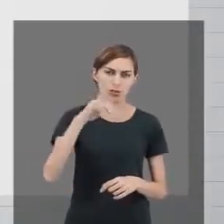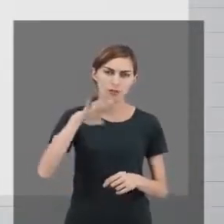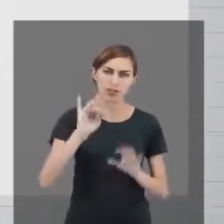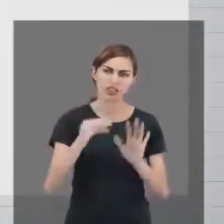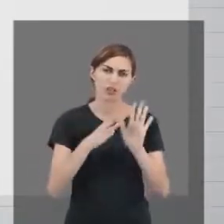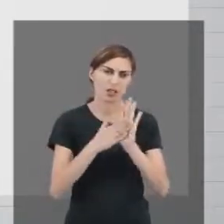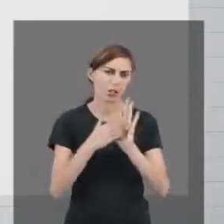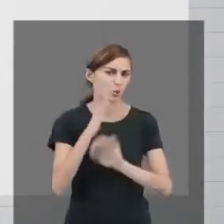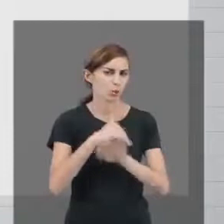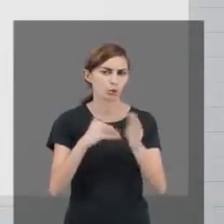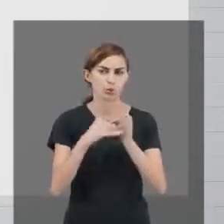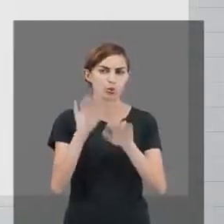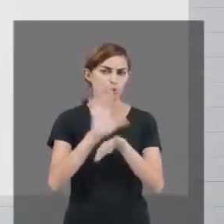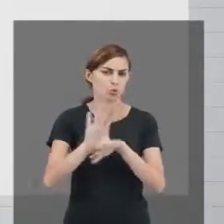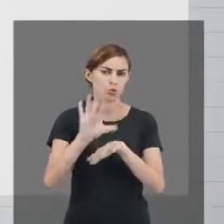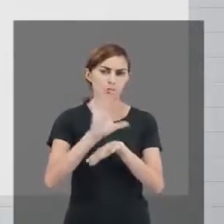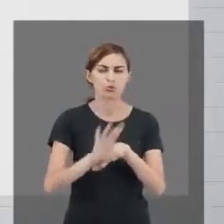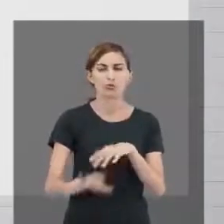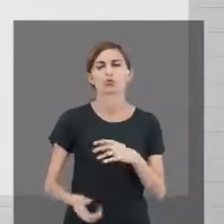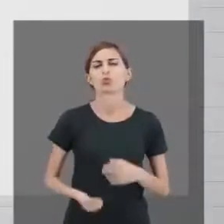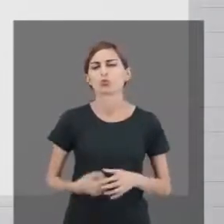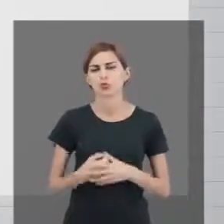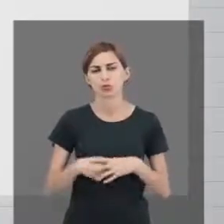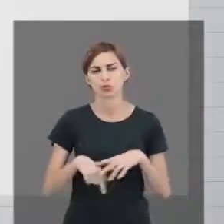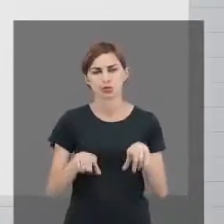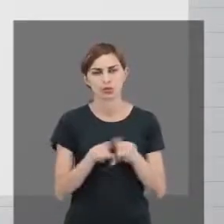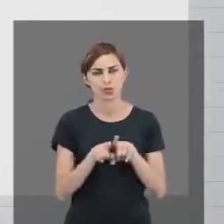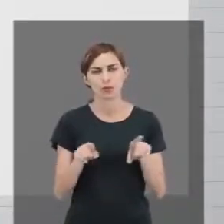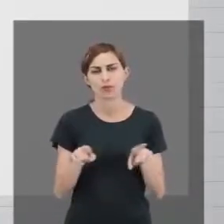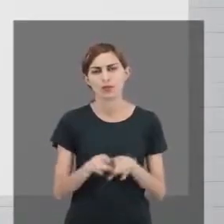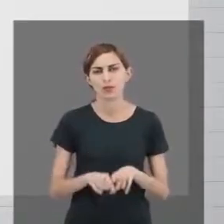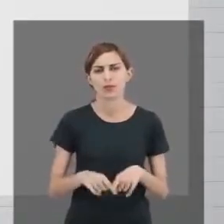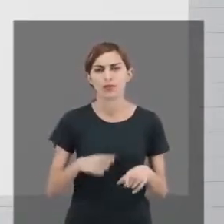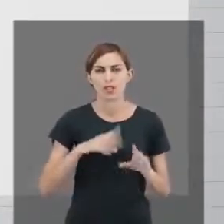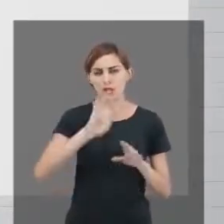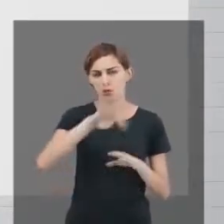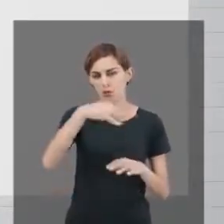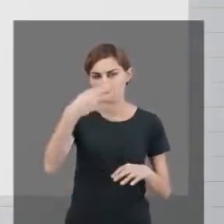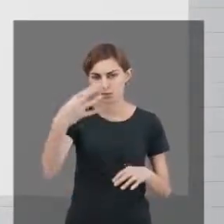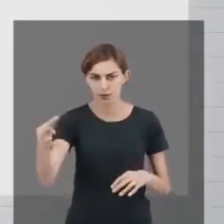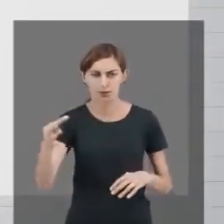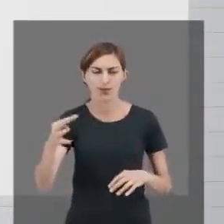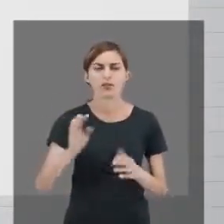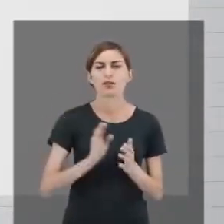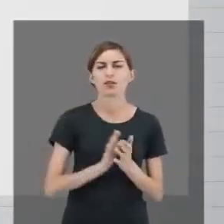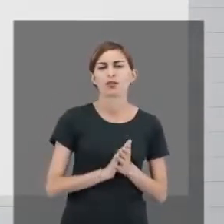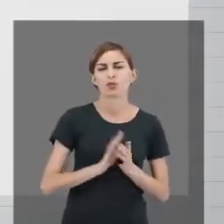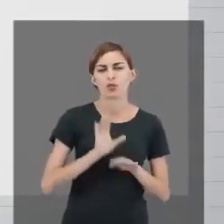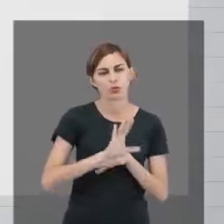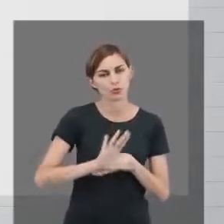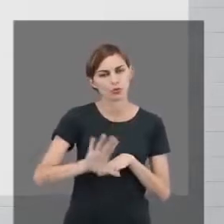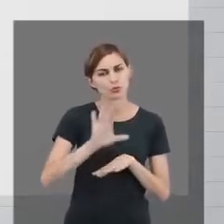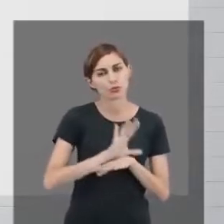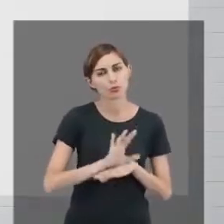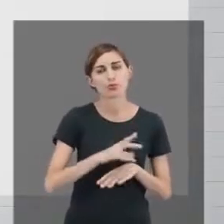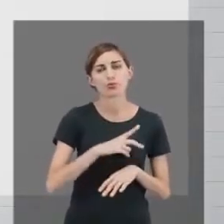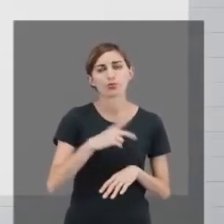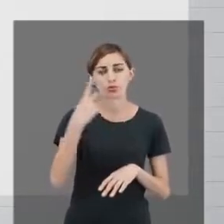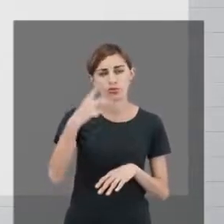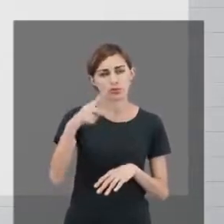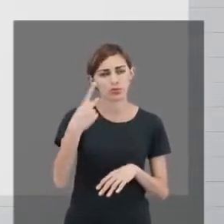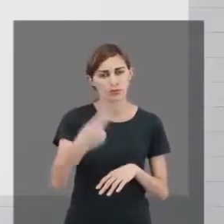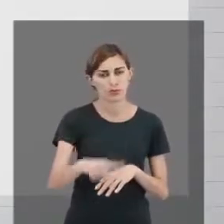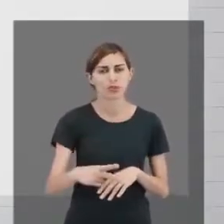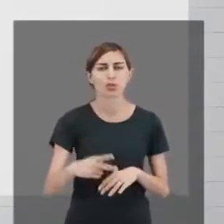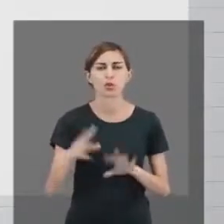cursos. Acessem a matriz do curso de vocês. Vocês têm o calendário do curso de vocês, que vai